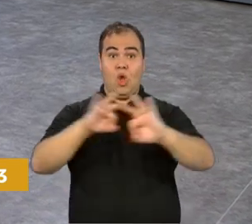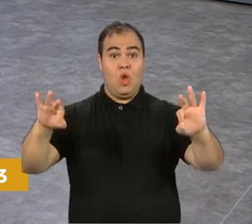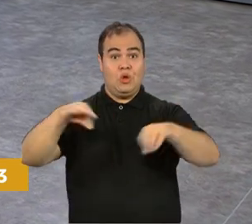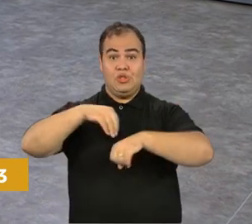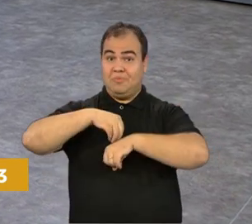lazer para o final de semana.